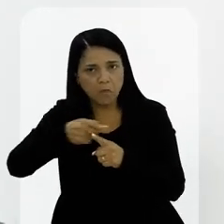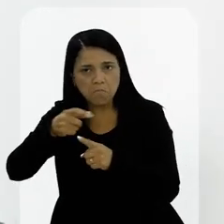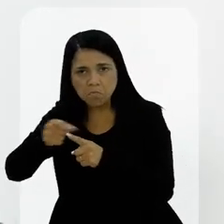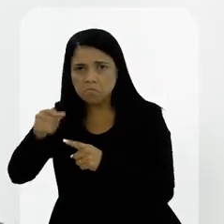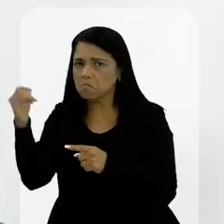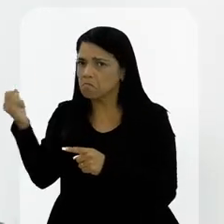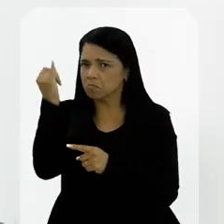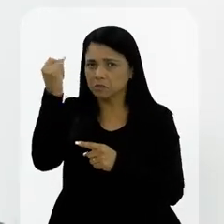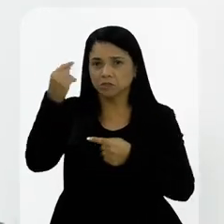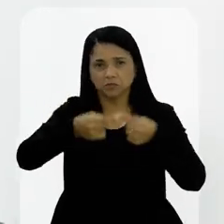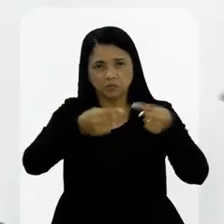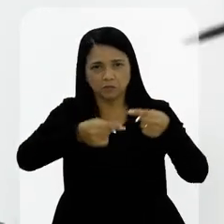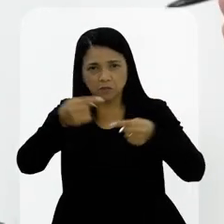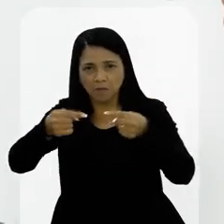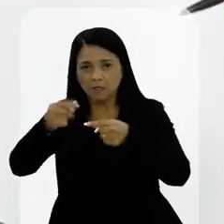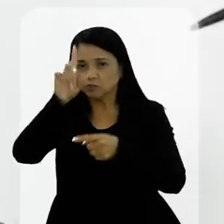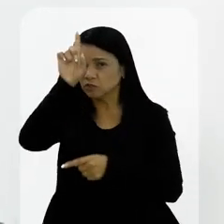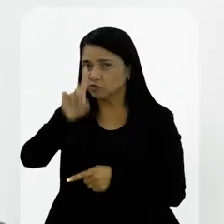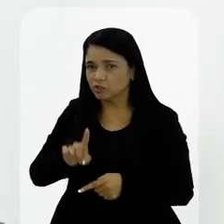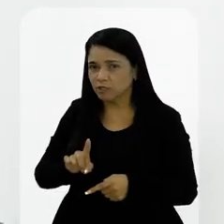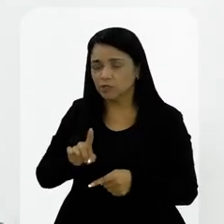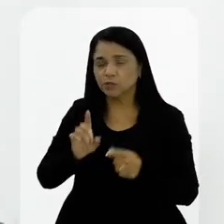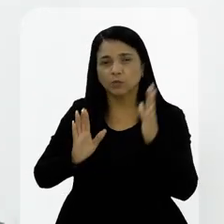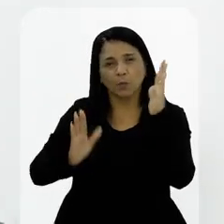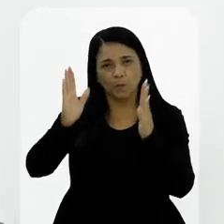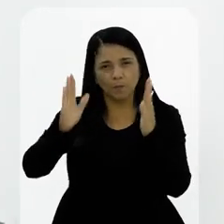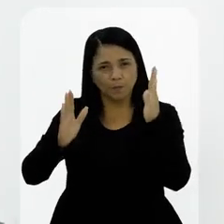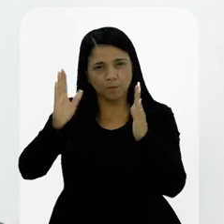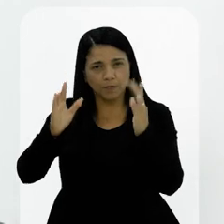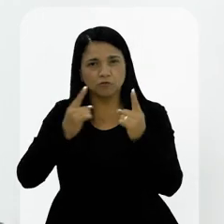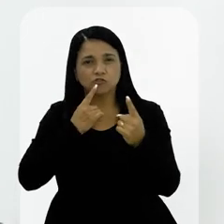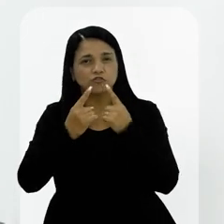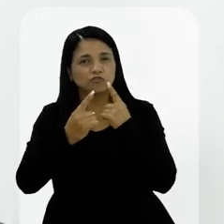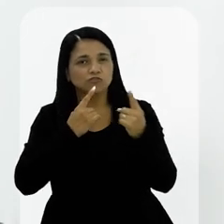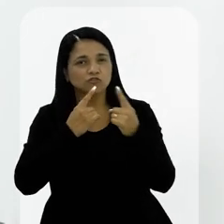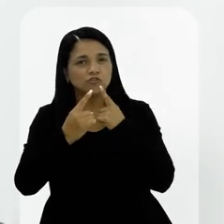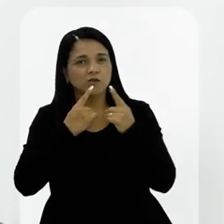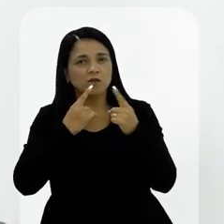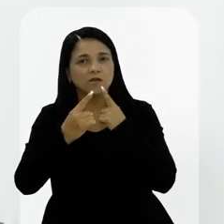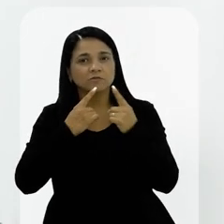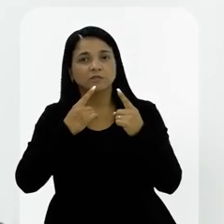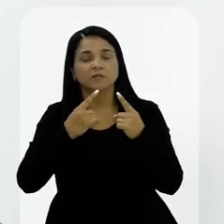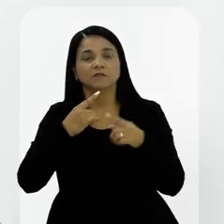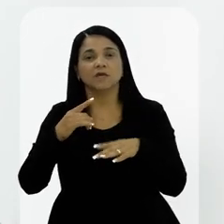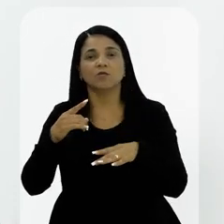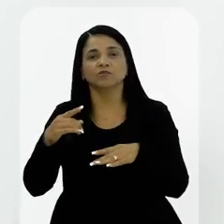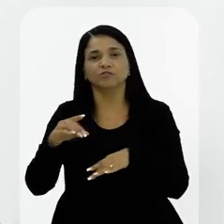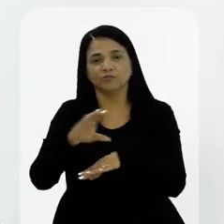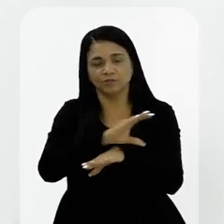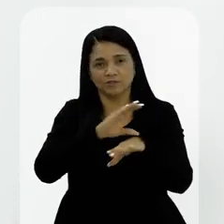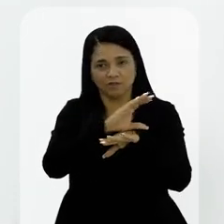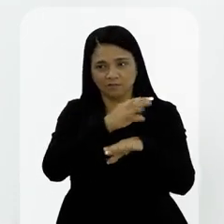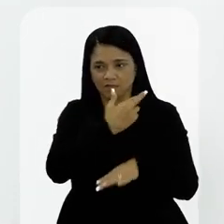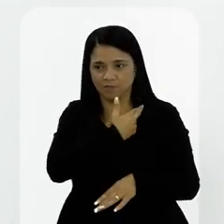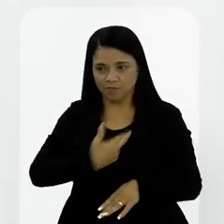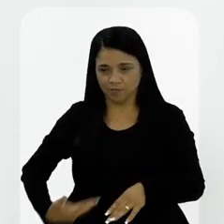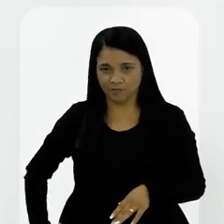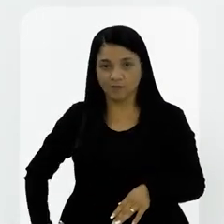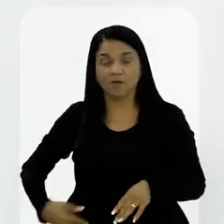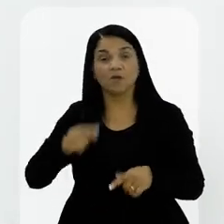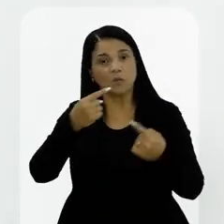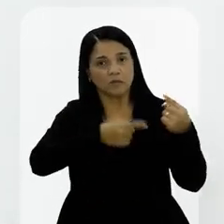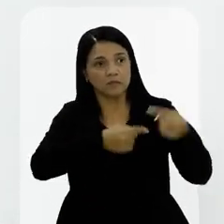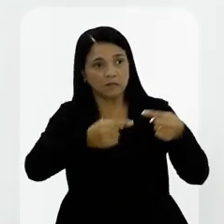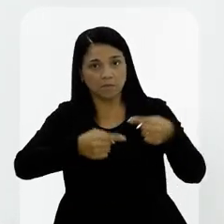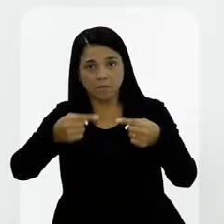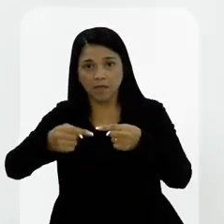que foi importante no debate dos direitos, no período do diálogo sobre a Constituição da República, sem dúvida